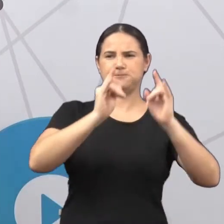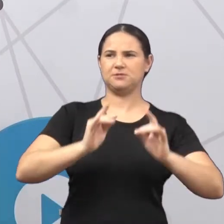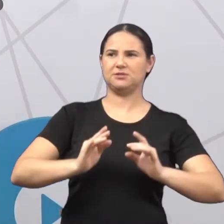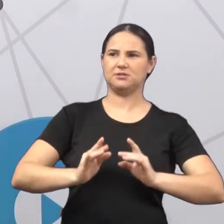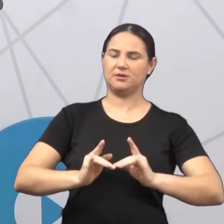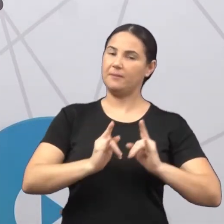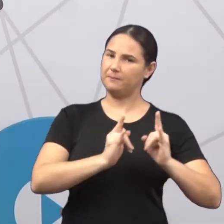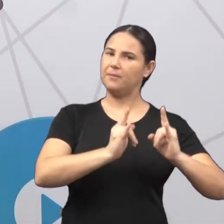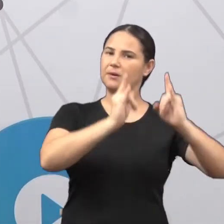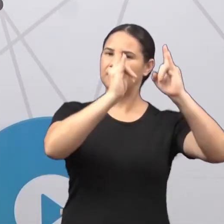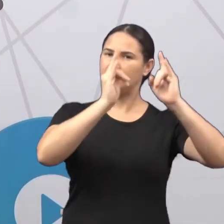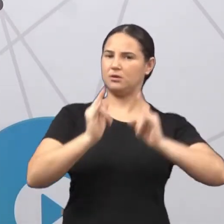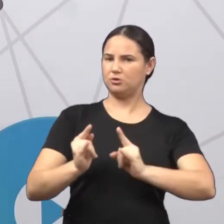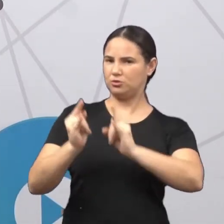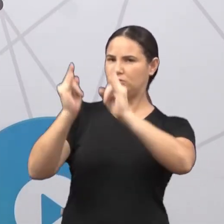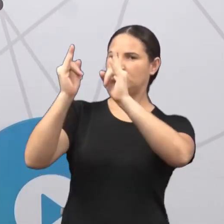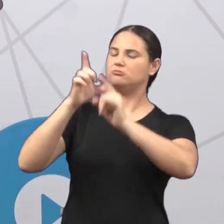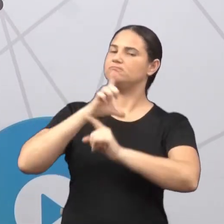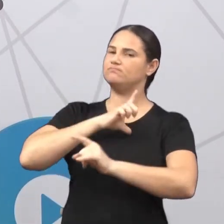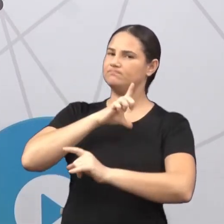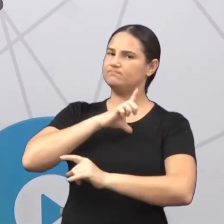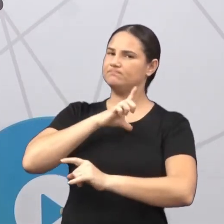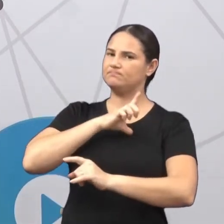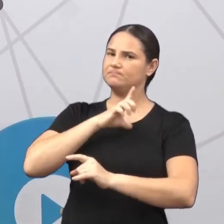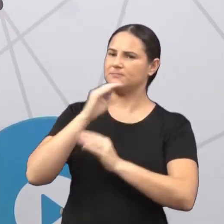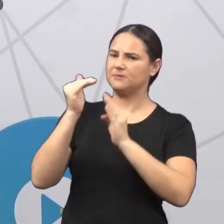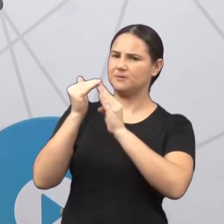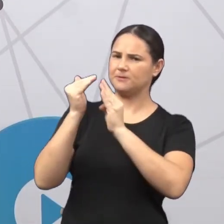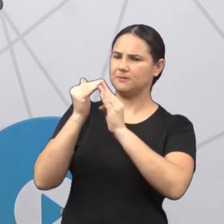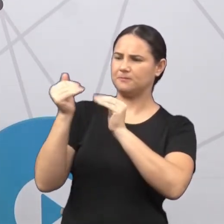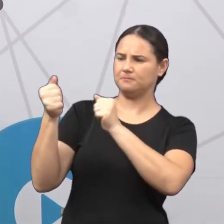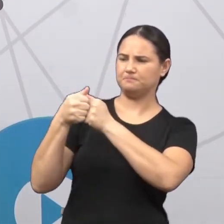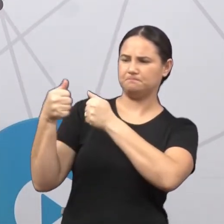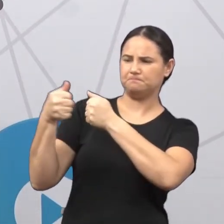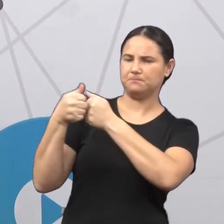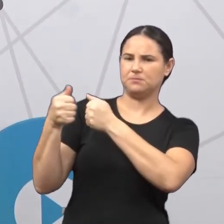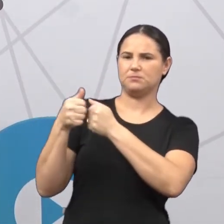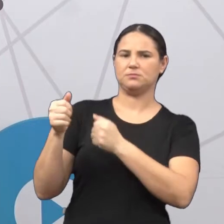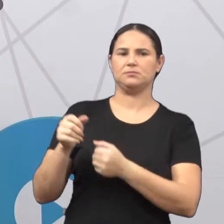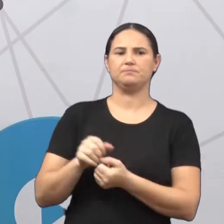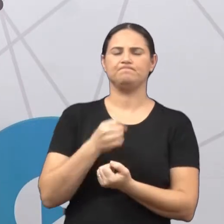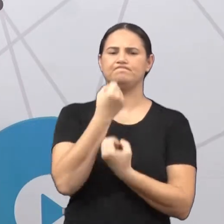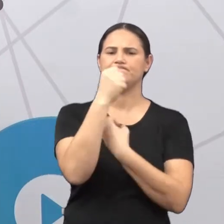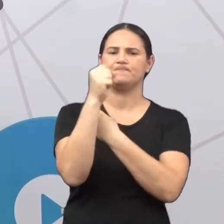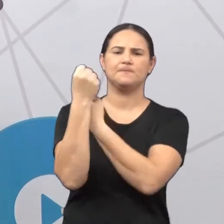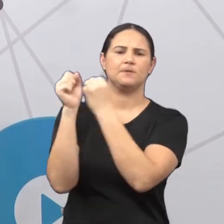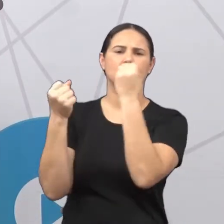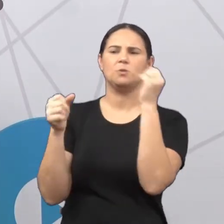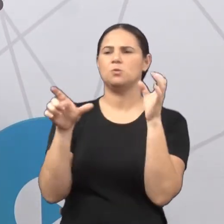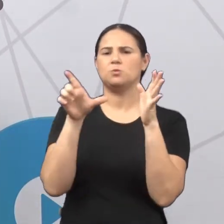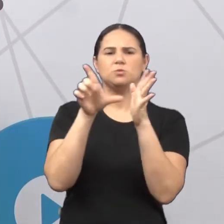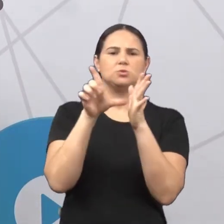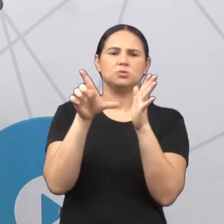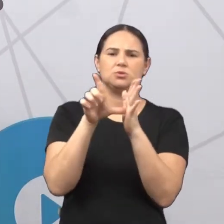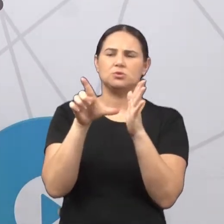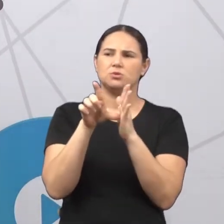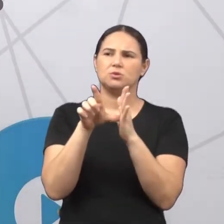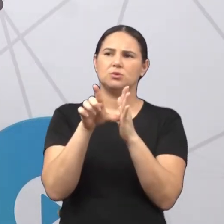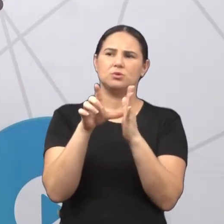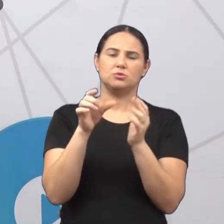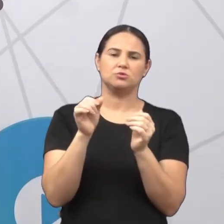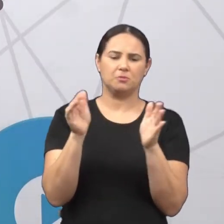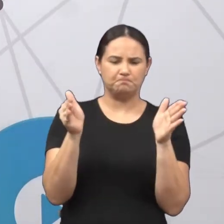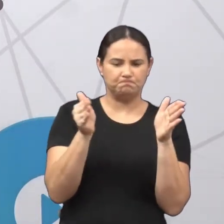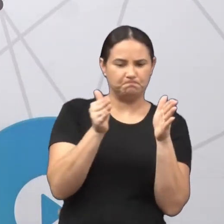tinha um prédio, né? Ah, tem sim prédios perto da minha casa, né? Indústrias, comércios ou comércios